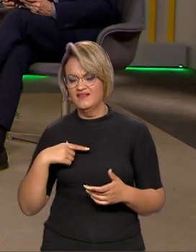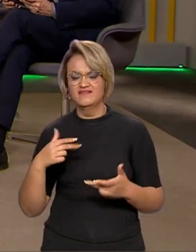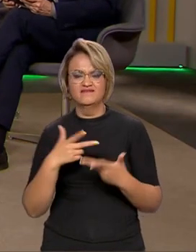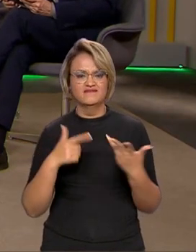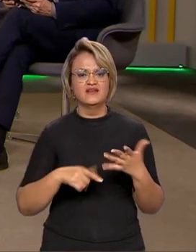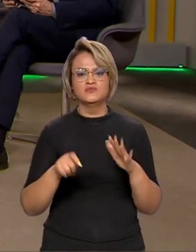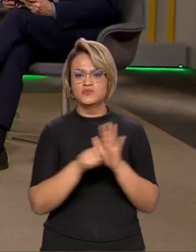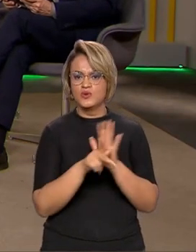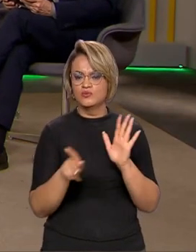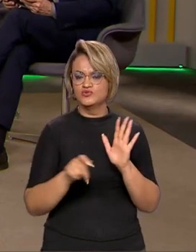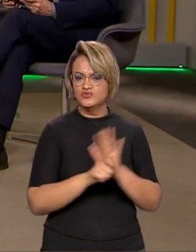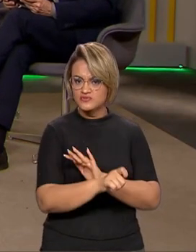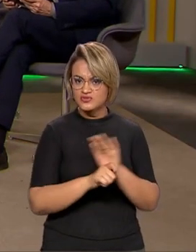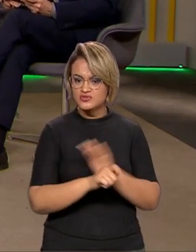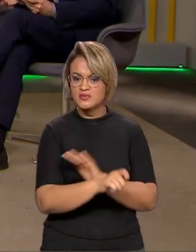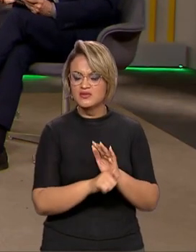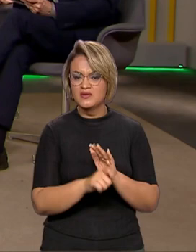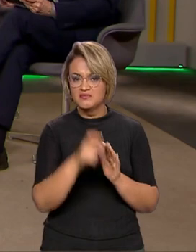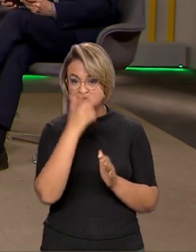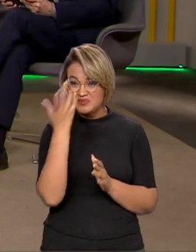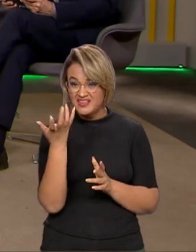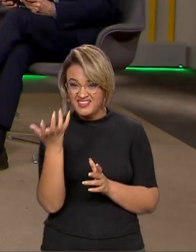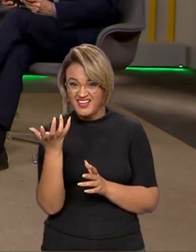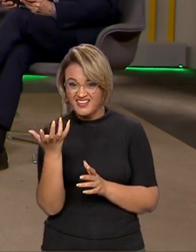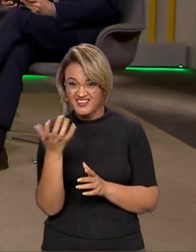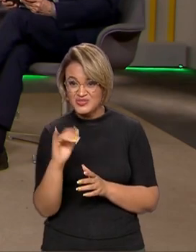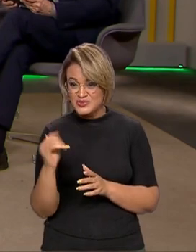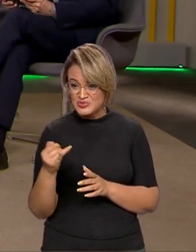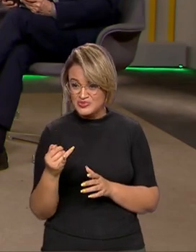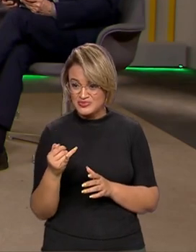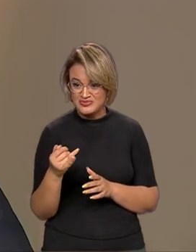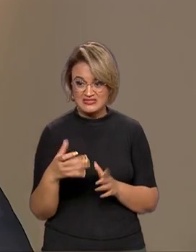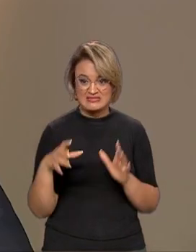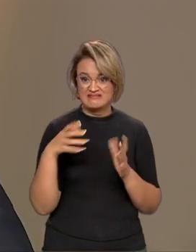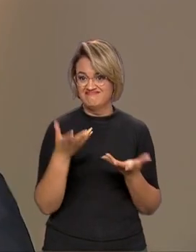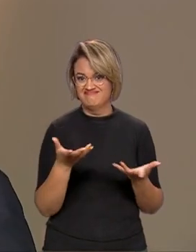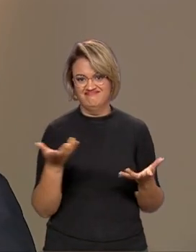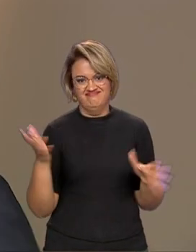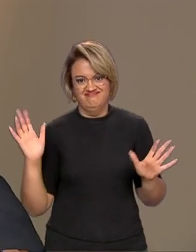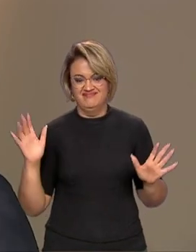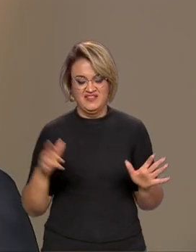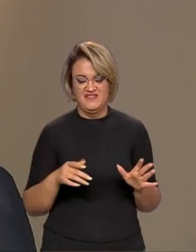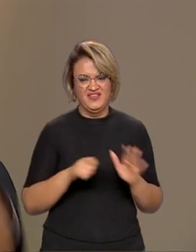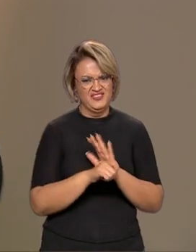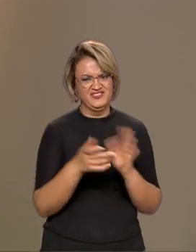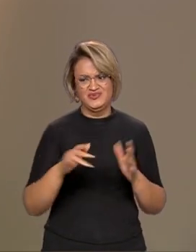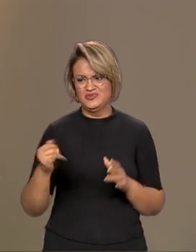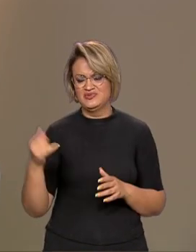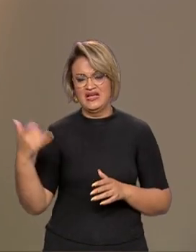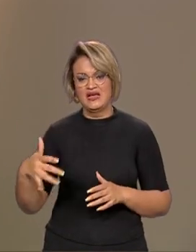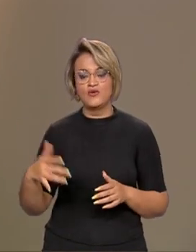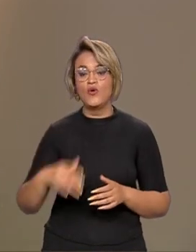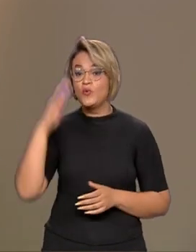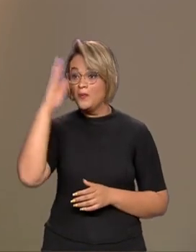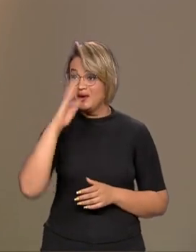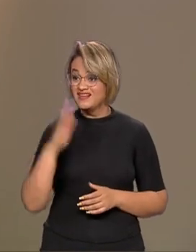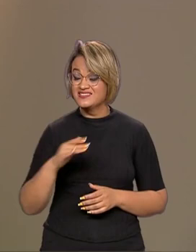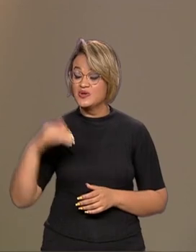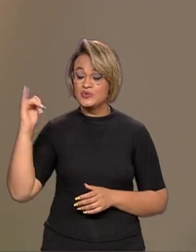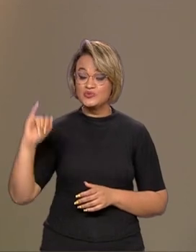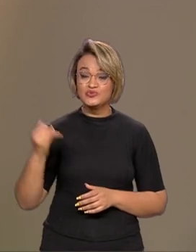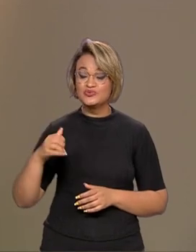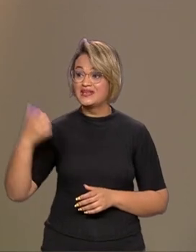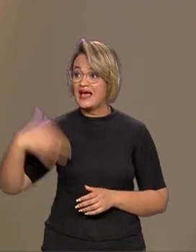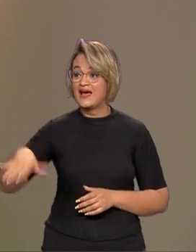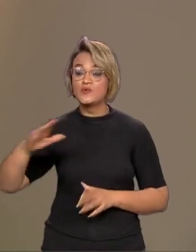investimento. Quem vai querer tomar com esses juros nas nuvens? Hoje, o juro brasileiro é o juro mais caro do